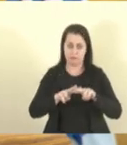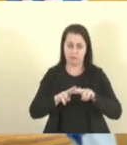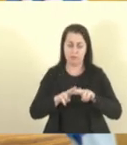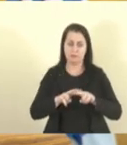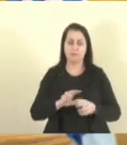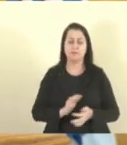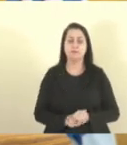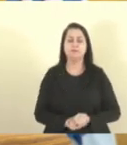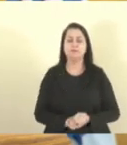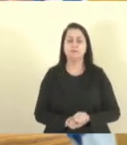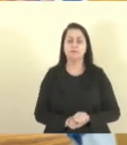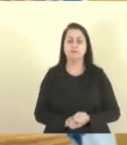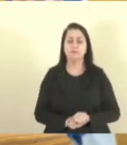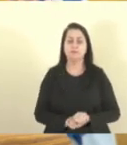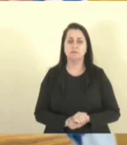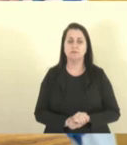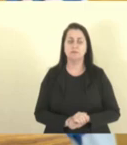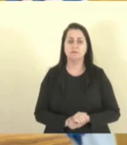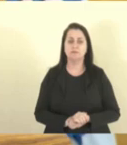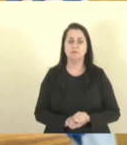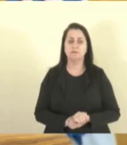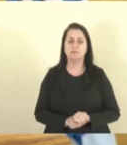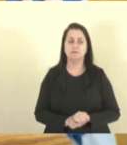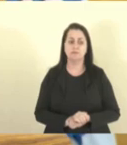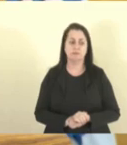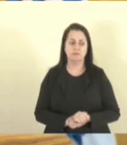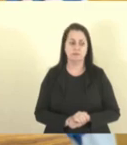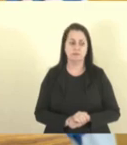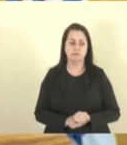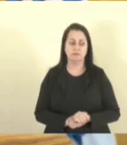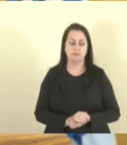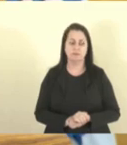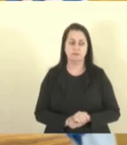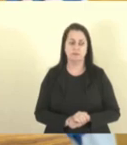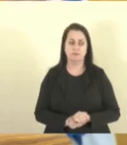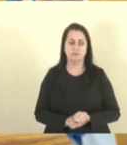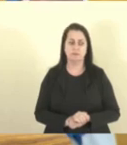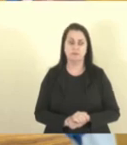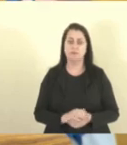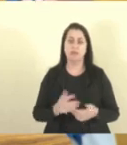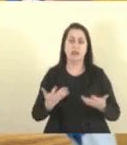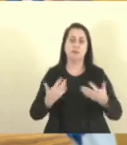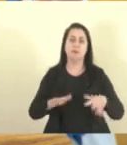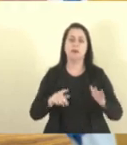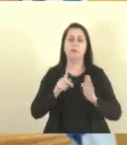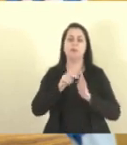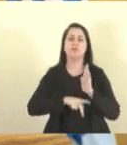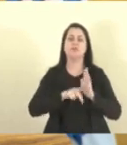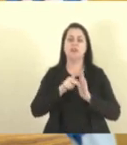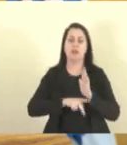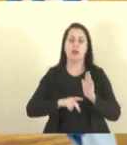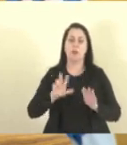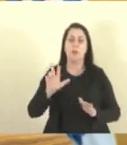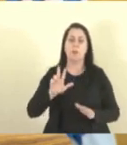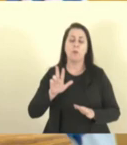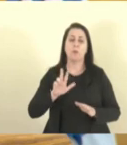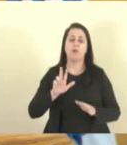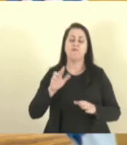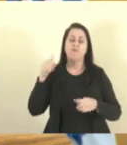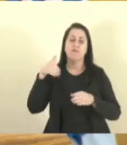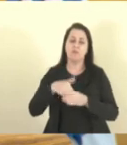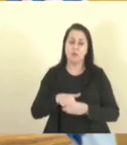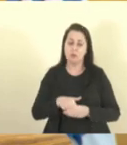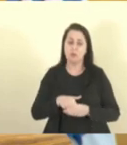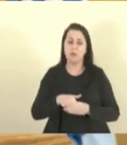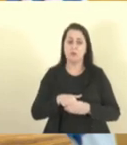ele não quer que haja, que esse projeto, que o Lula votou lá, chegou lá